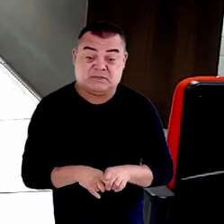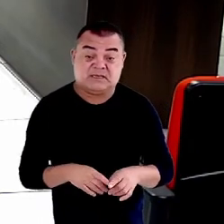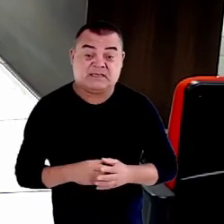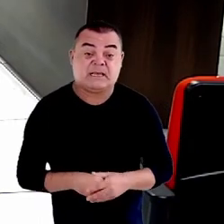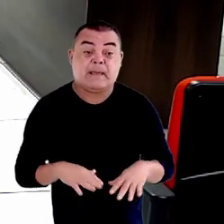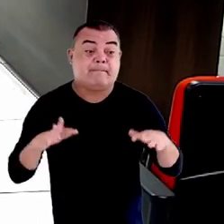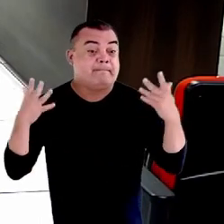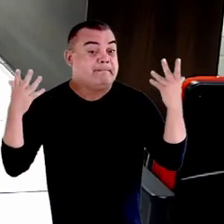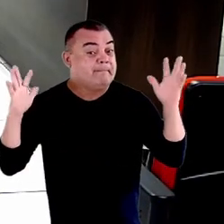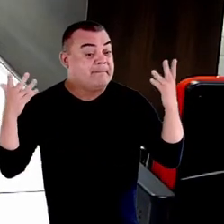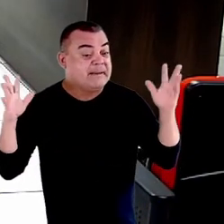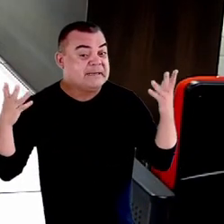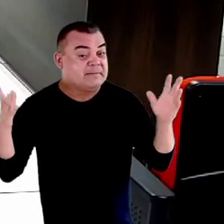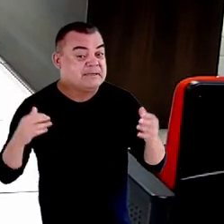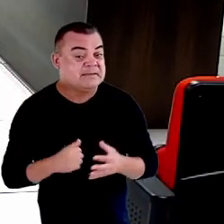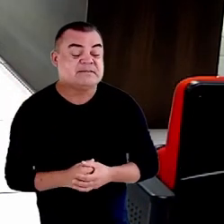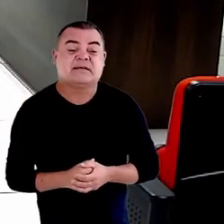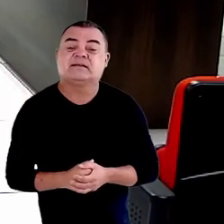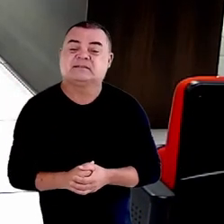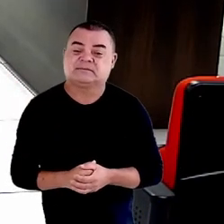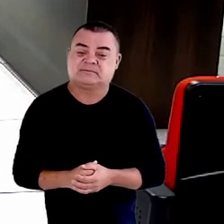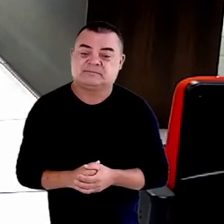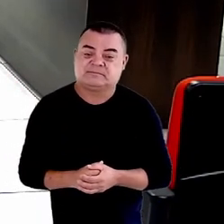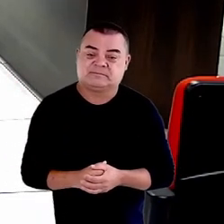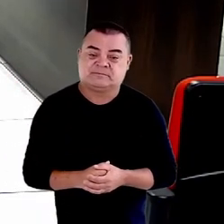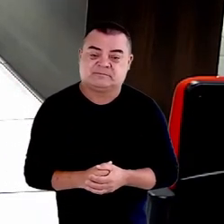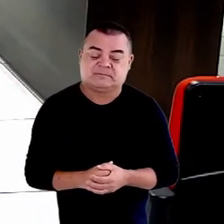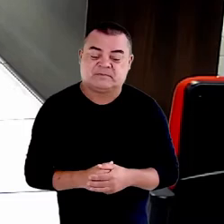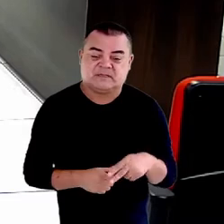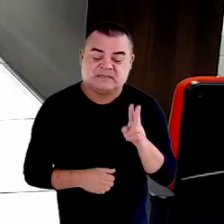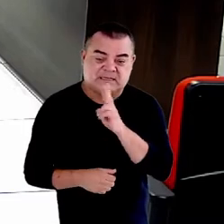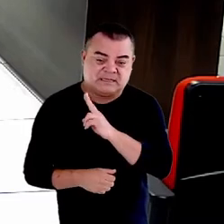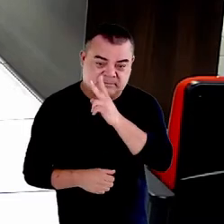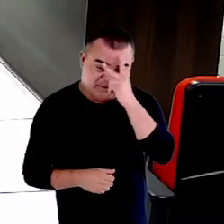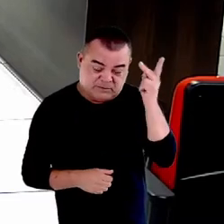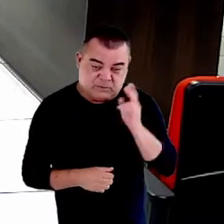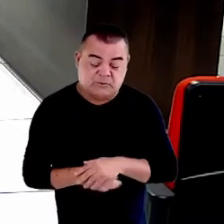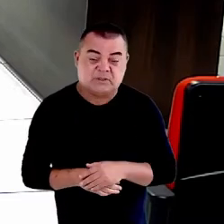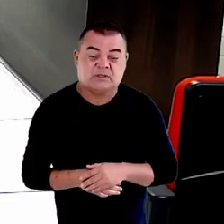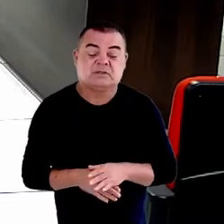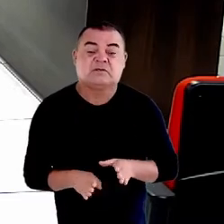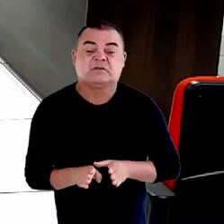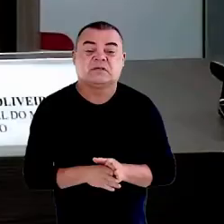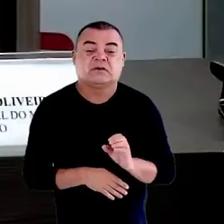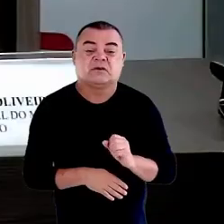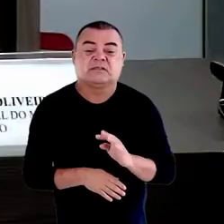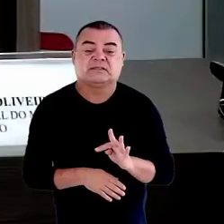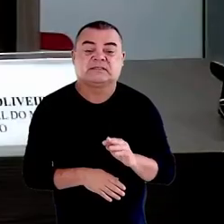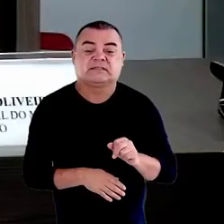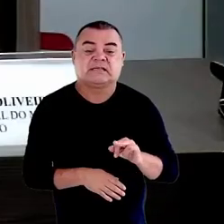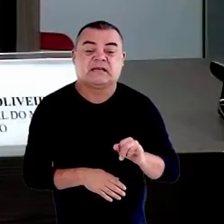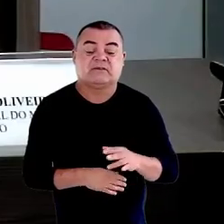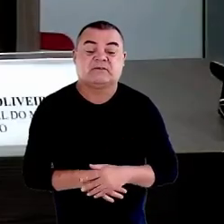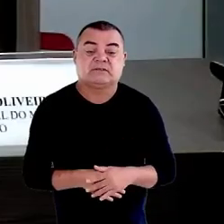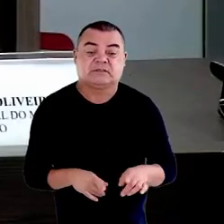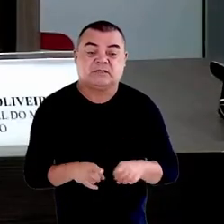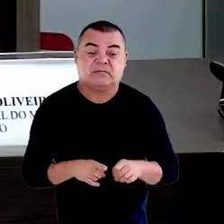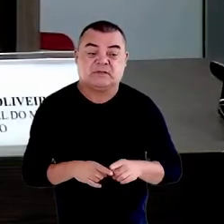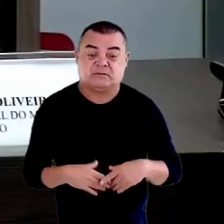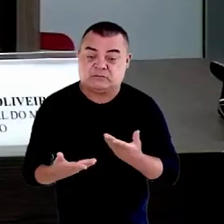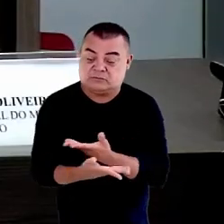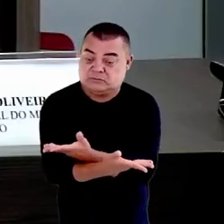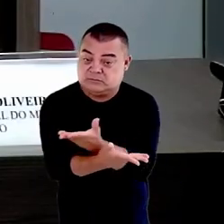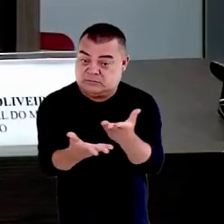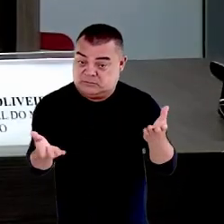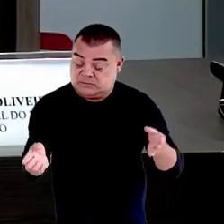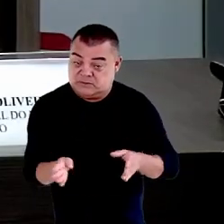parabenizar não podia deixar de fazer na pessoa do conselheiro Otávio e dos demais conselheiros também que